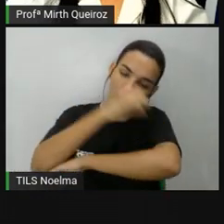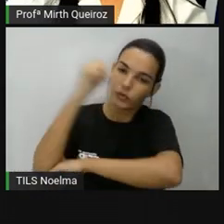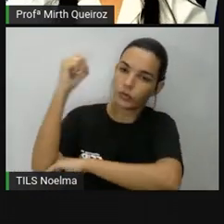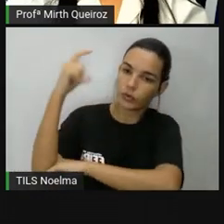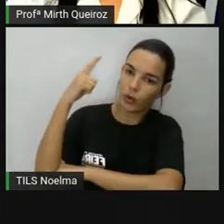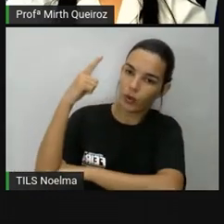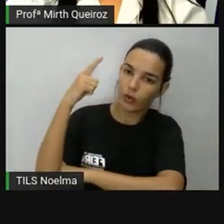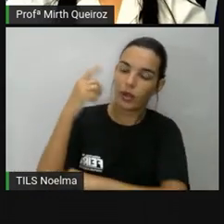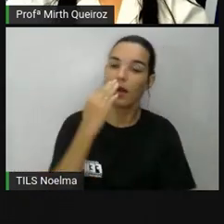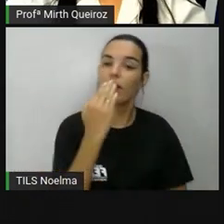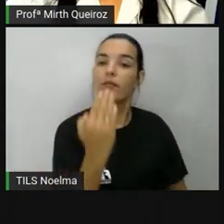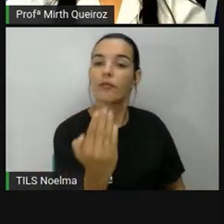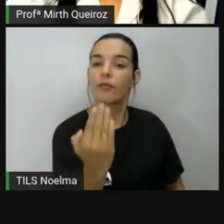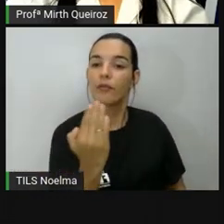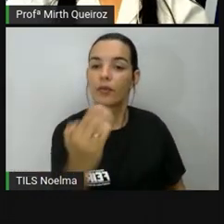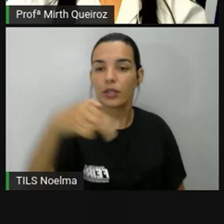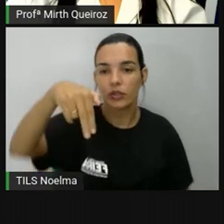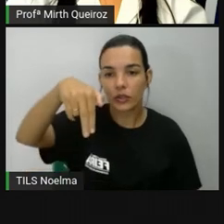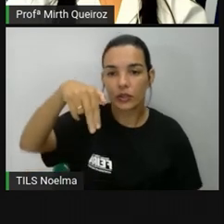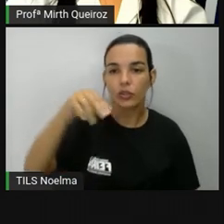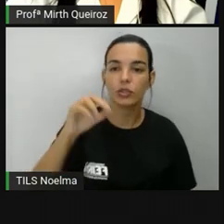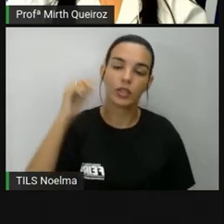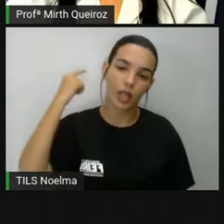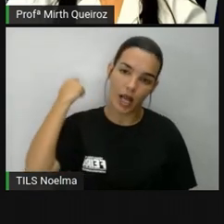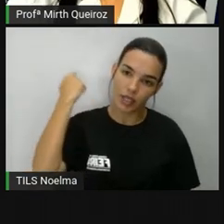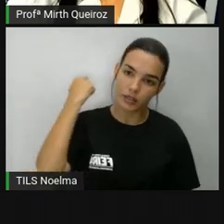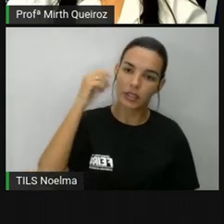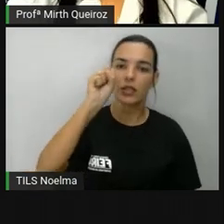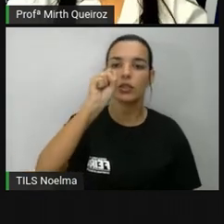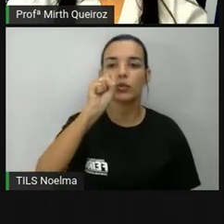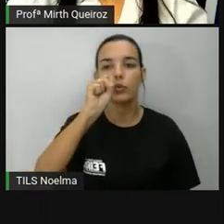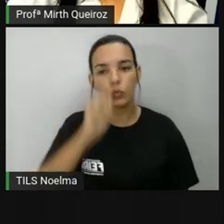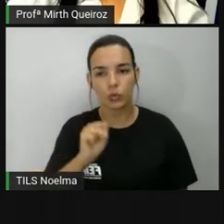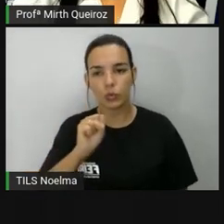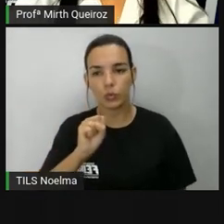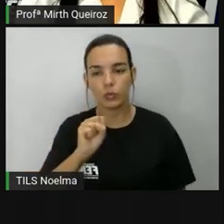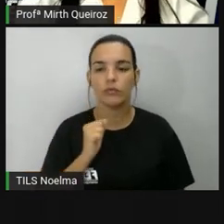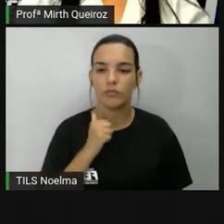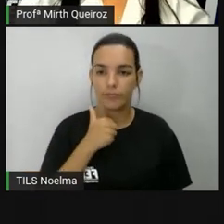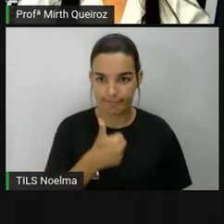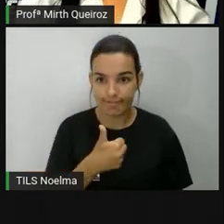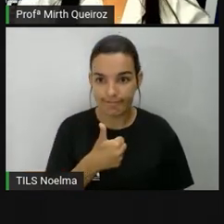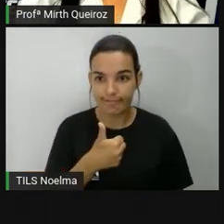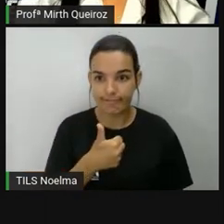se põe. A nossa frente é norte e atrás da gente é o sul.